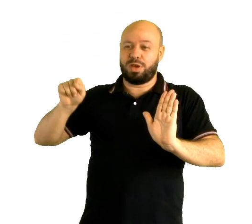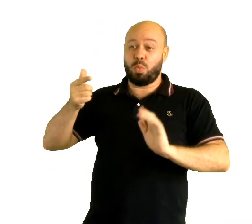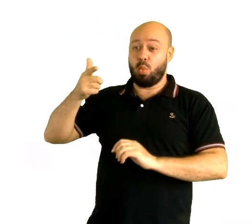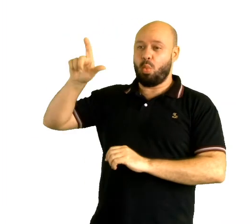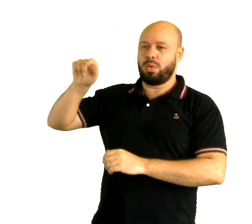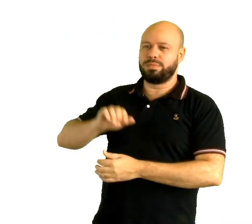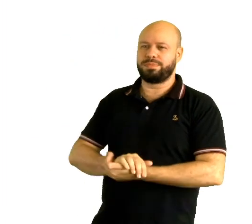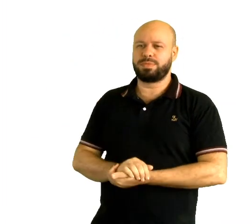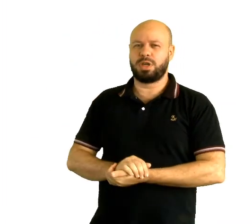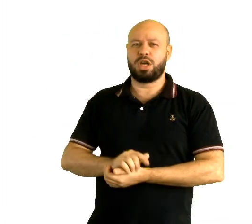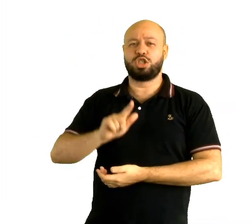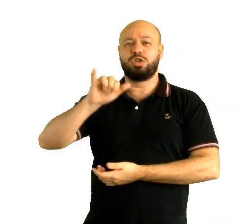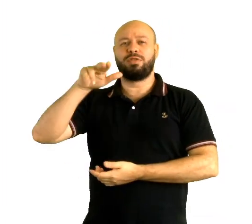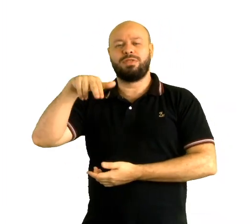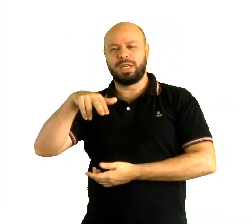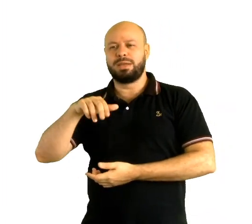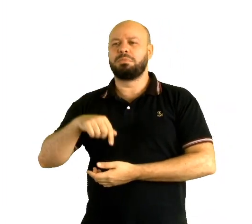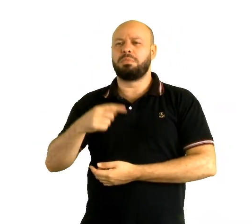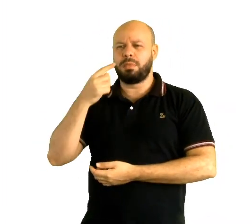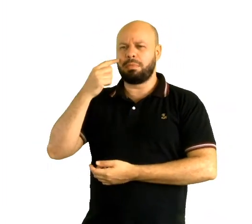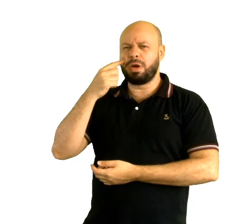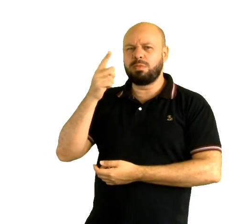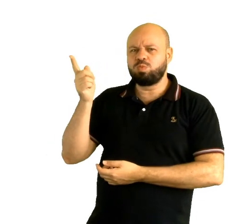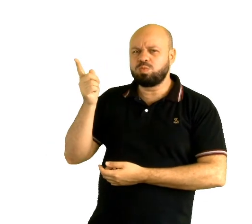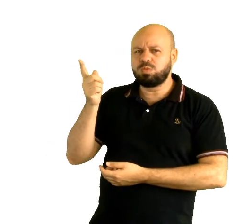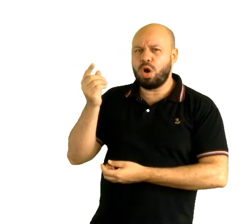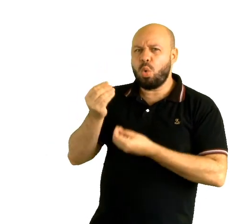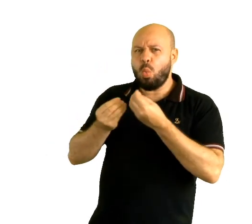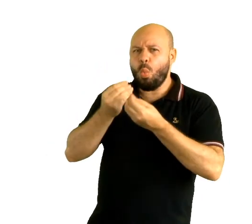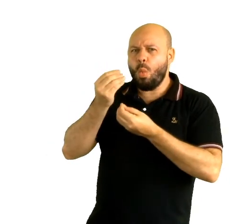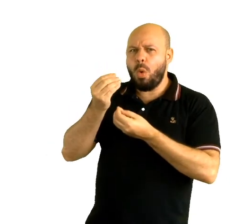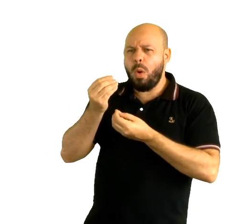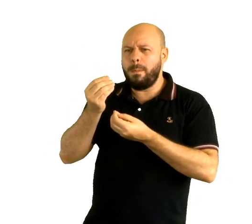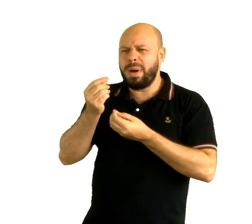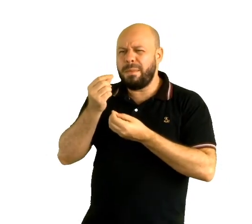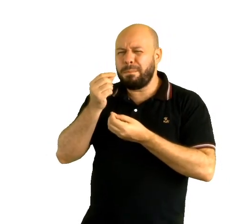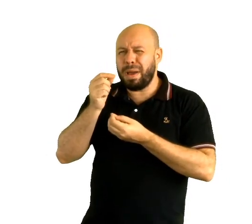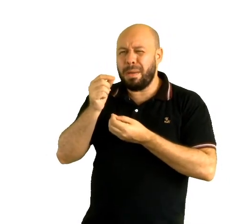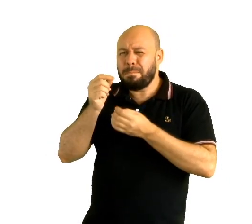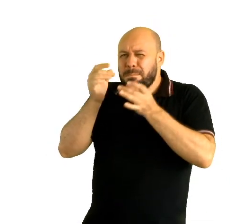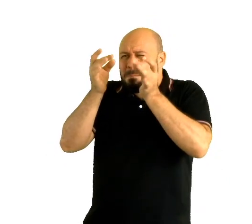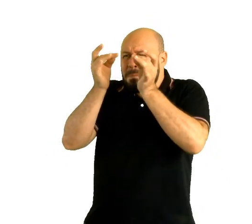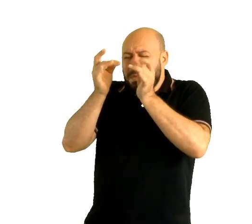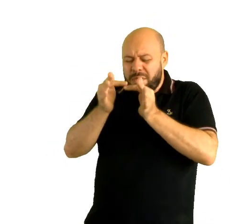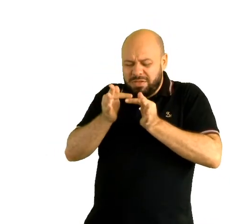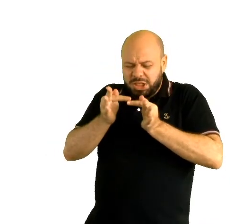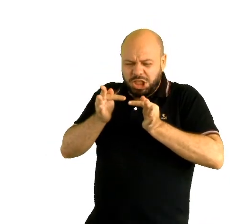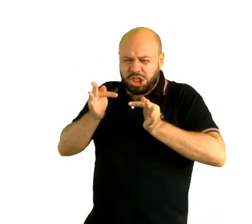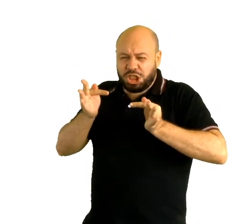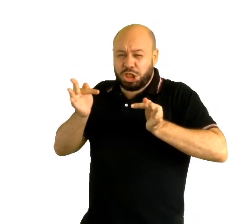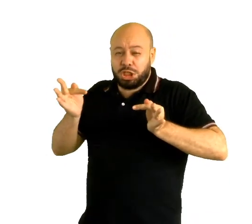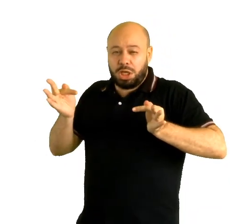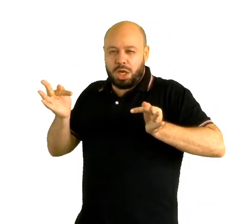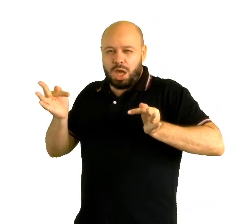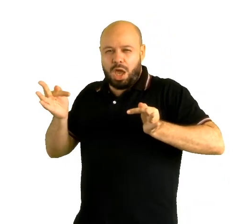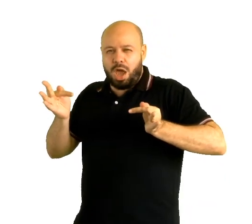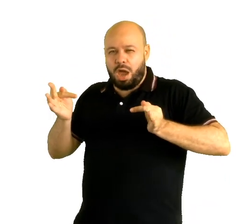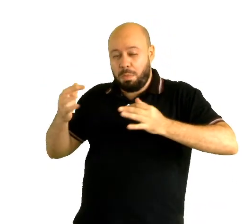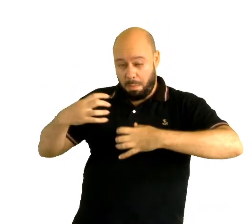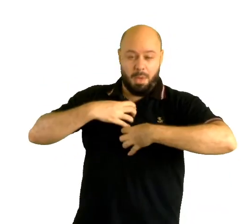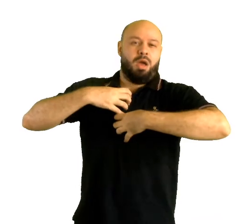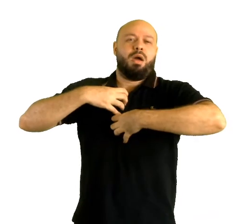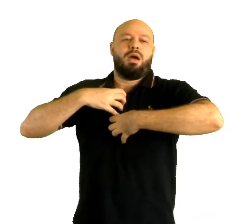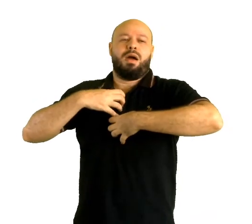Gilvã. Observa vocês, gente, como ele faz o trabalho com tanta simplicidade e o efeito. uma